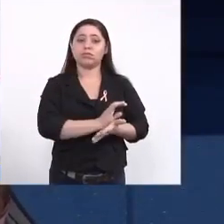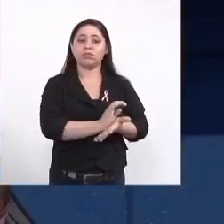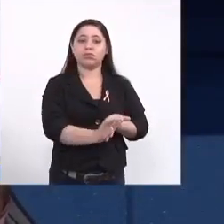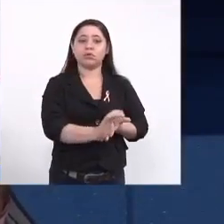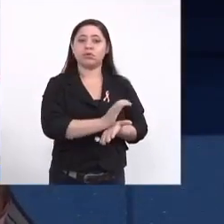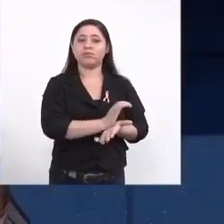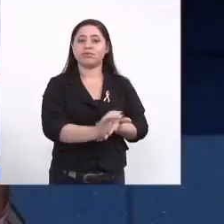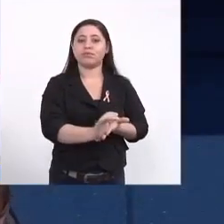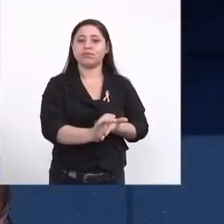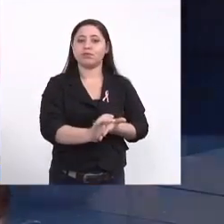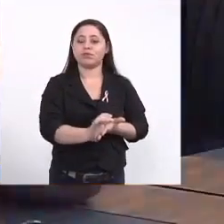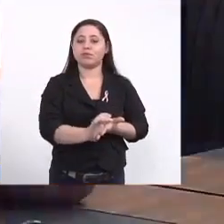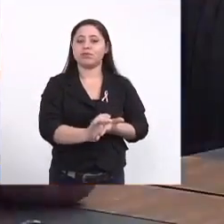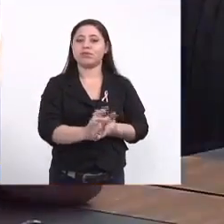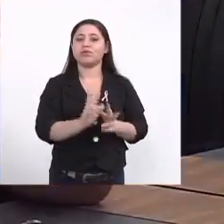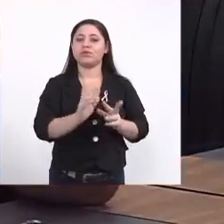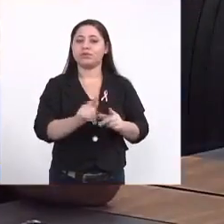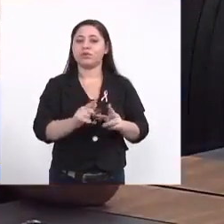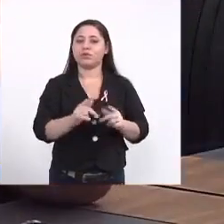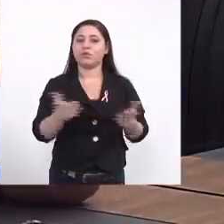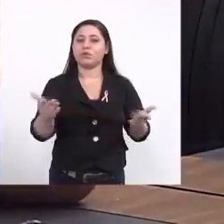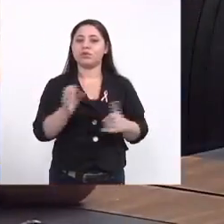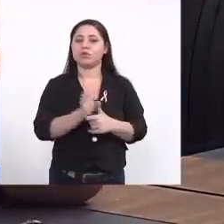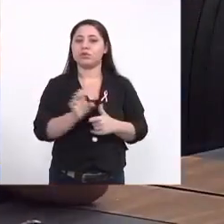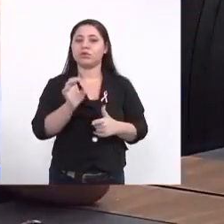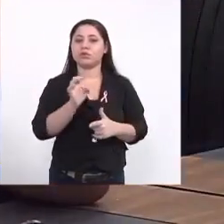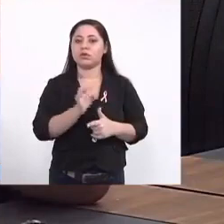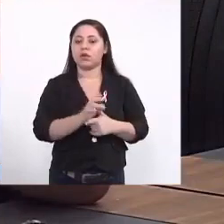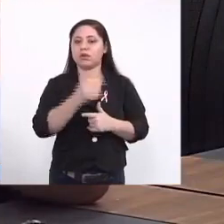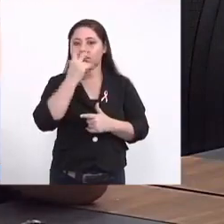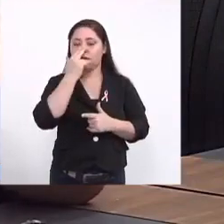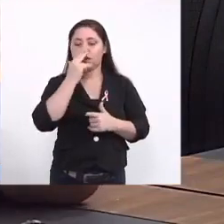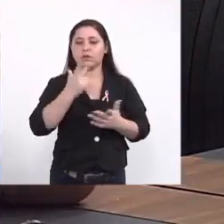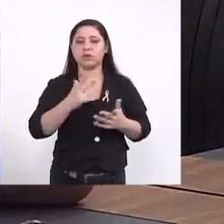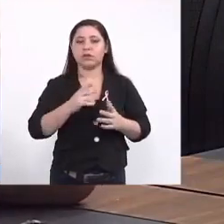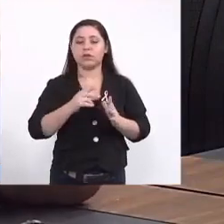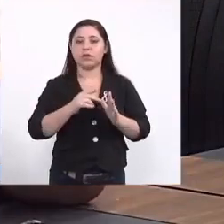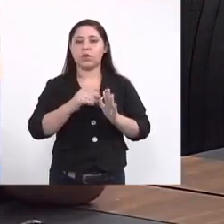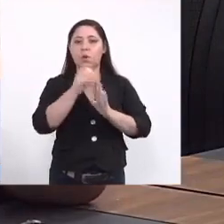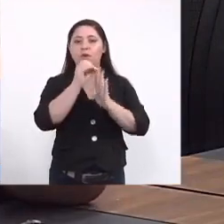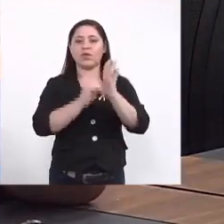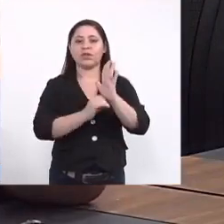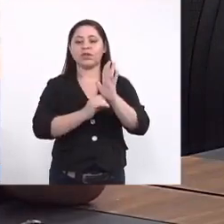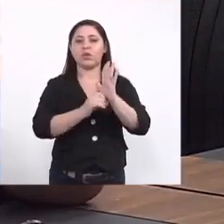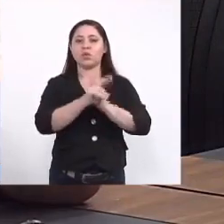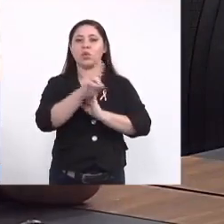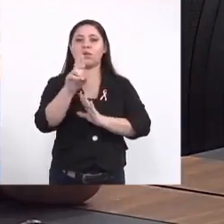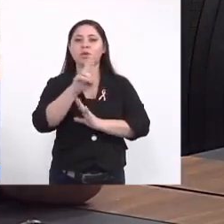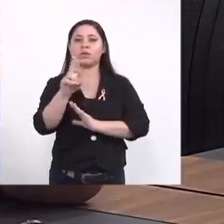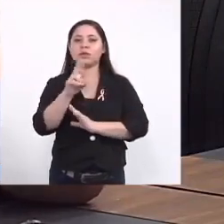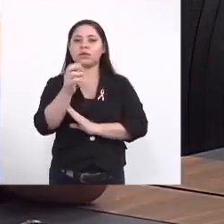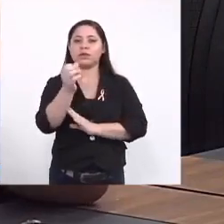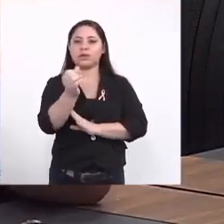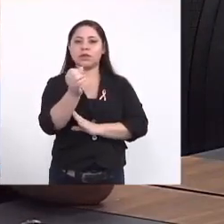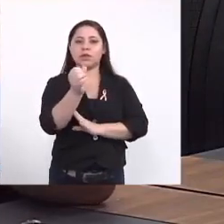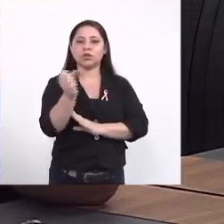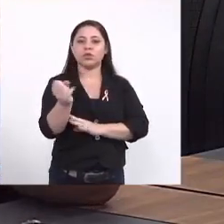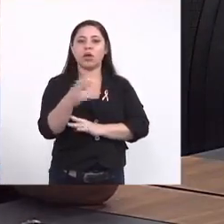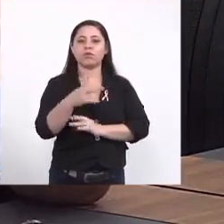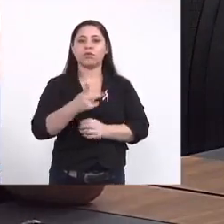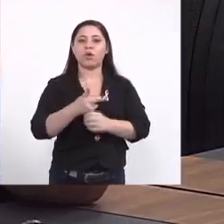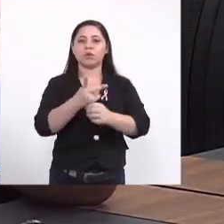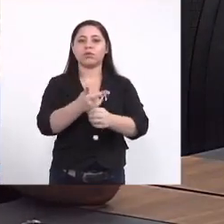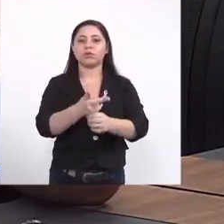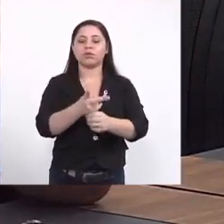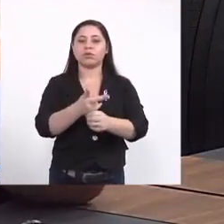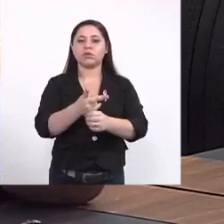foco totalmente diferente hoje o Estado não tem nada a ver aqui mas o Estado publicou por exemplo a nomeação de seis novos procuradores no